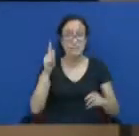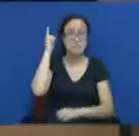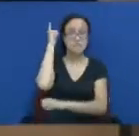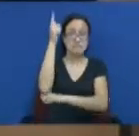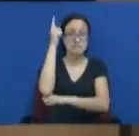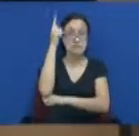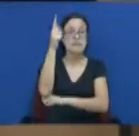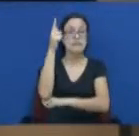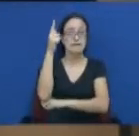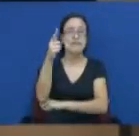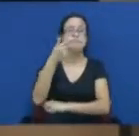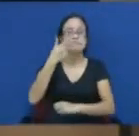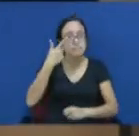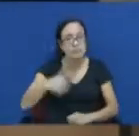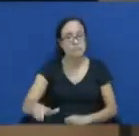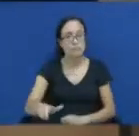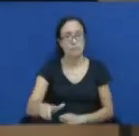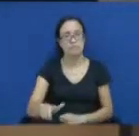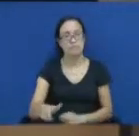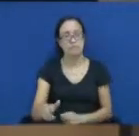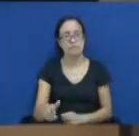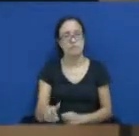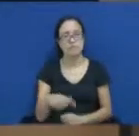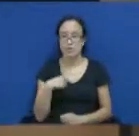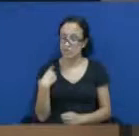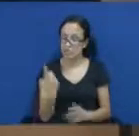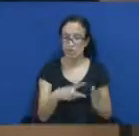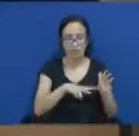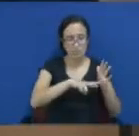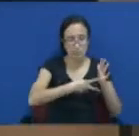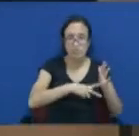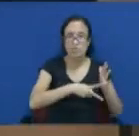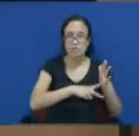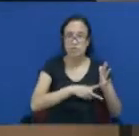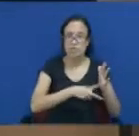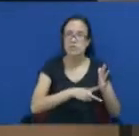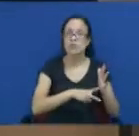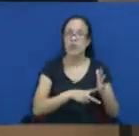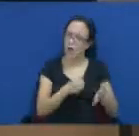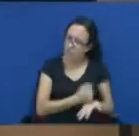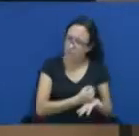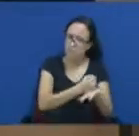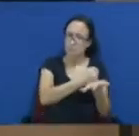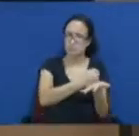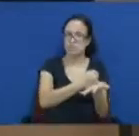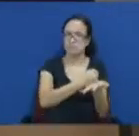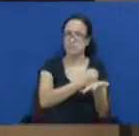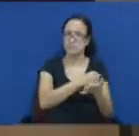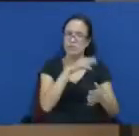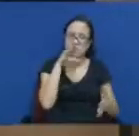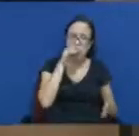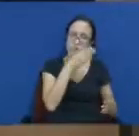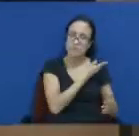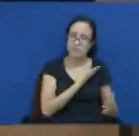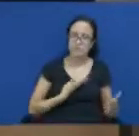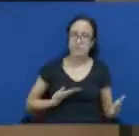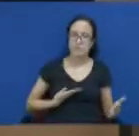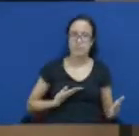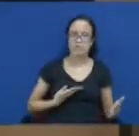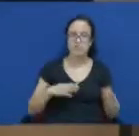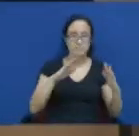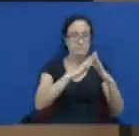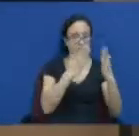cabe a nós, o sindicato, ajudar. Preocupante também. Na Escola Jamilho, o governo diz que ele não é